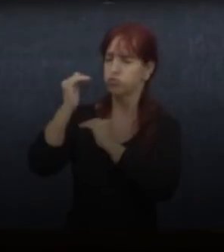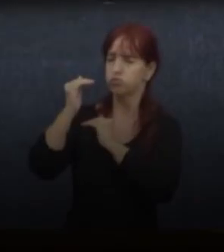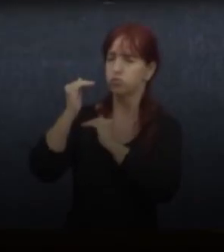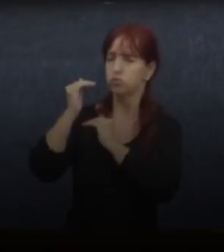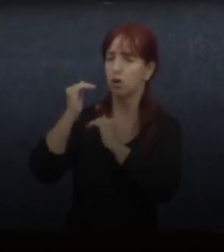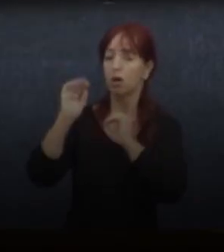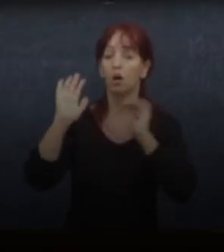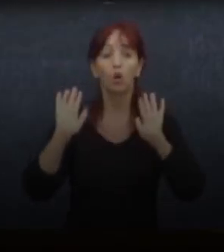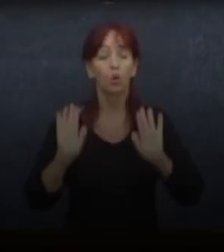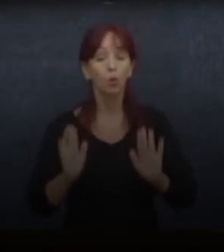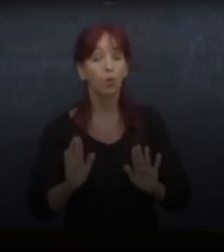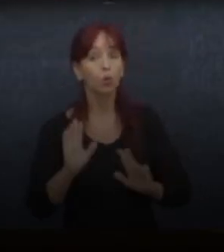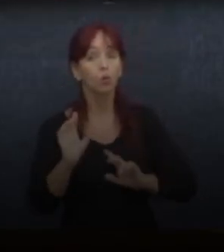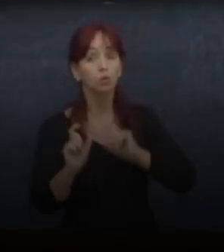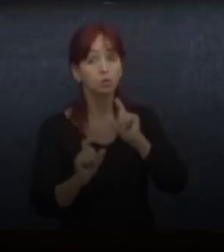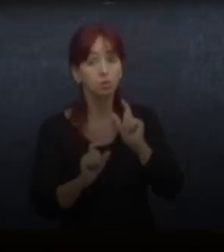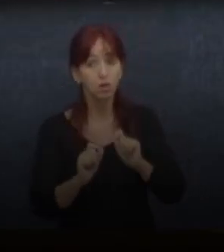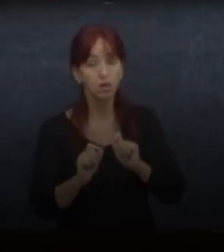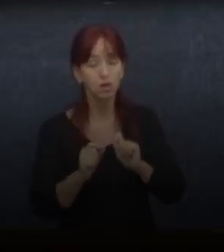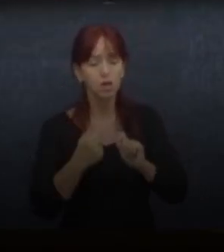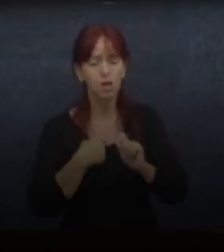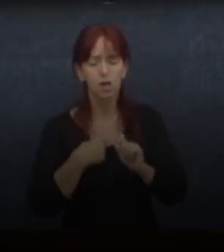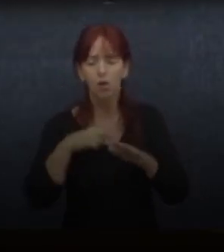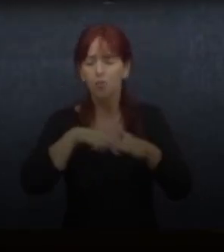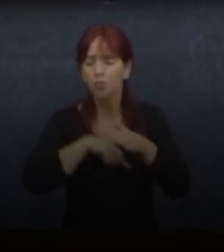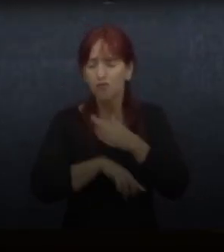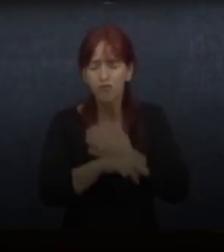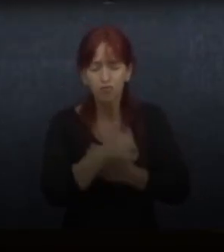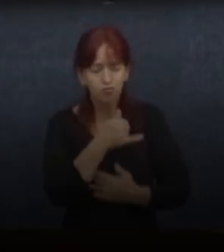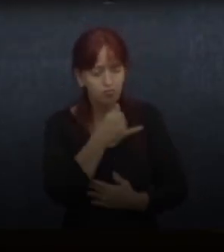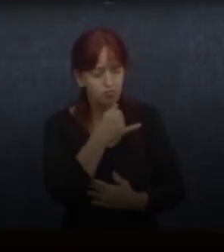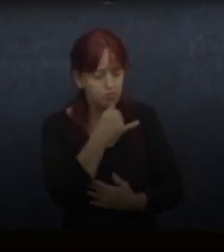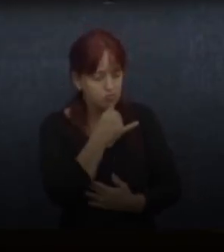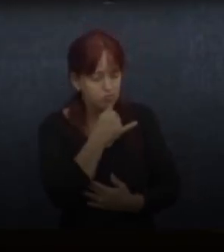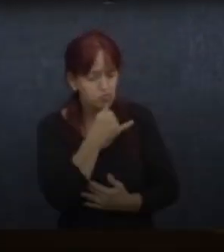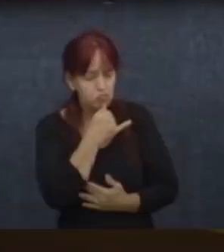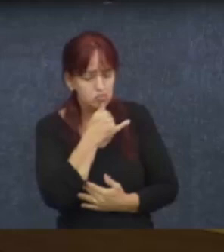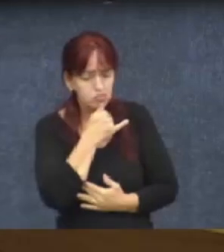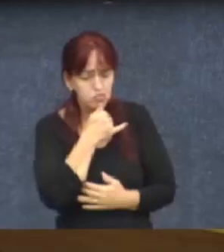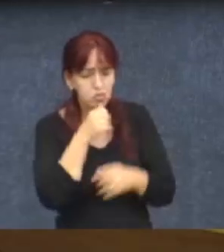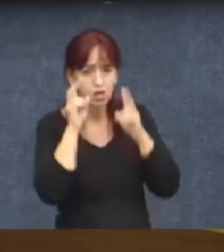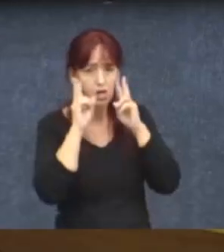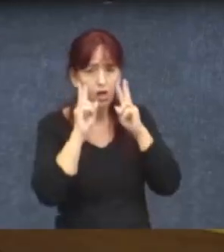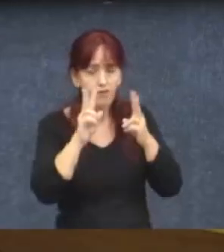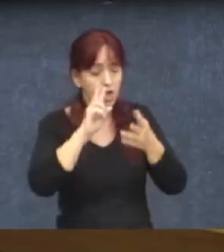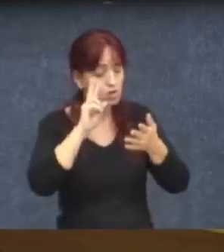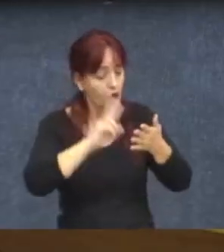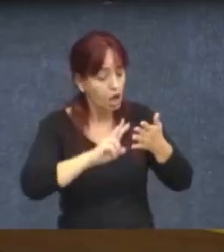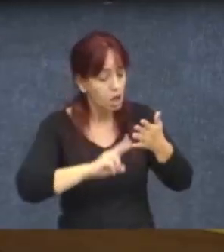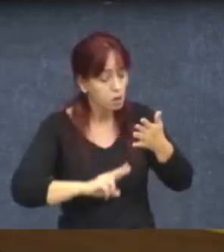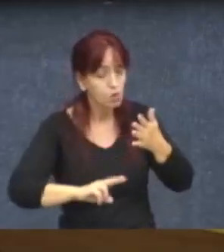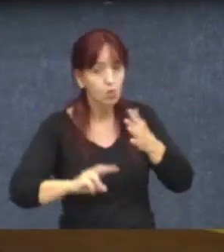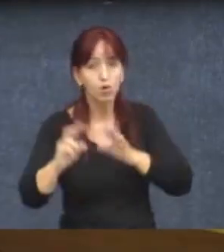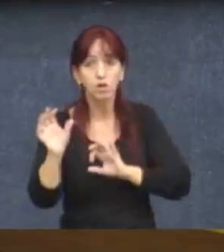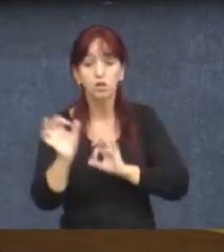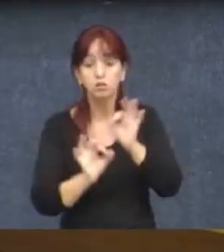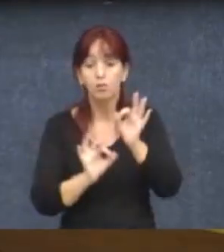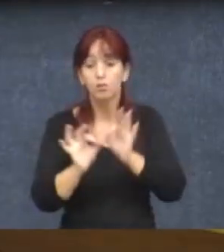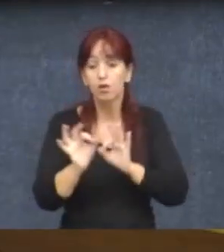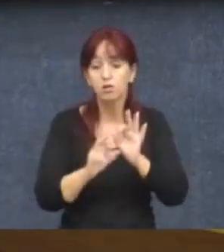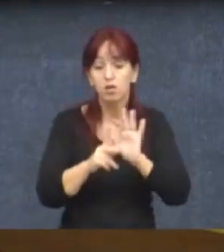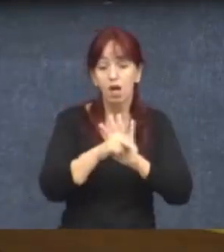E hoje, é com profunda tristeza que vejo a leitura de um projeto para